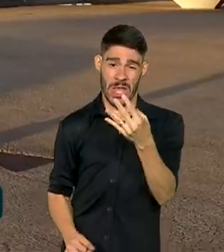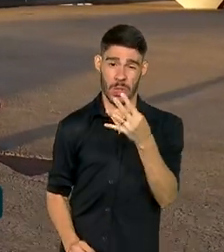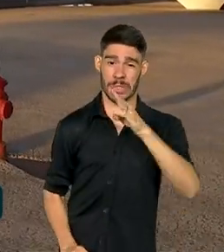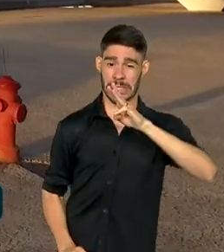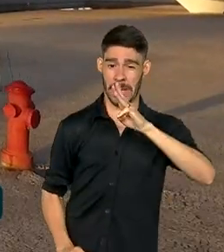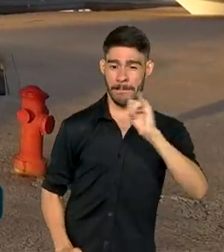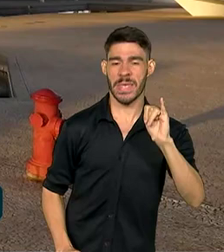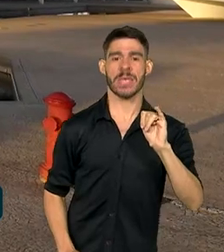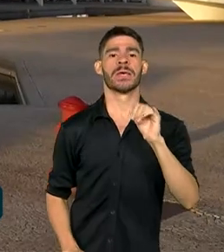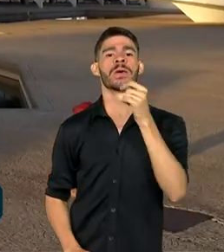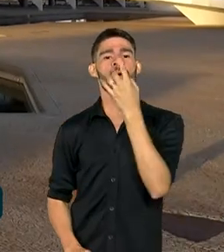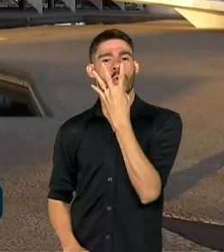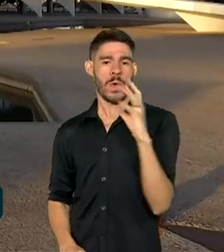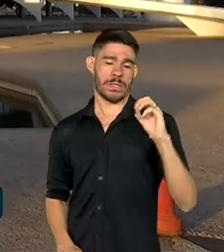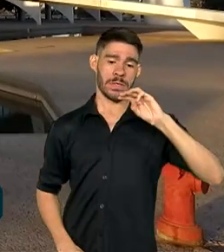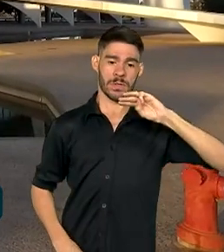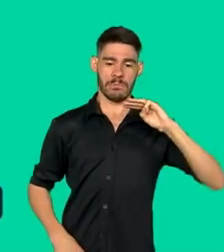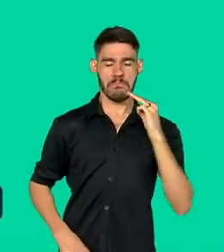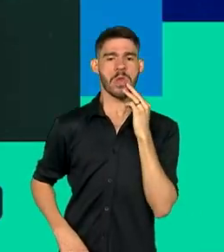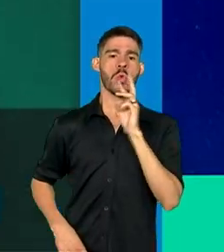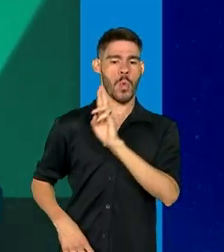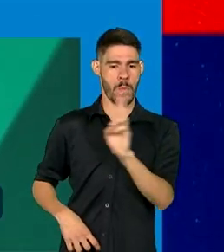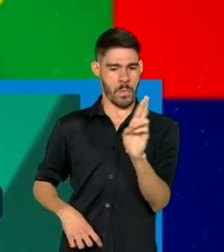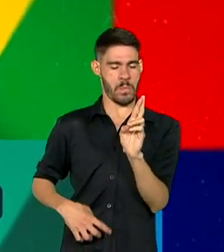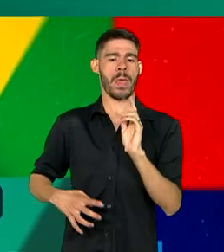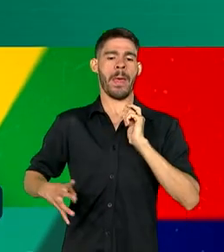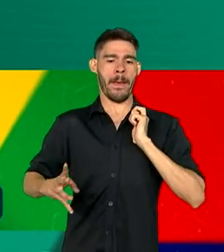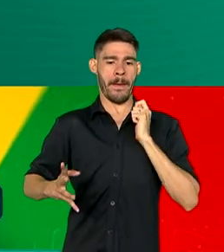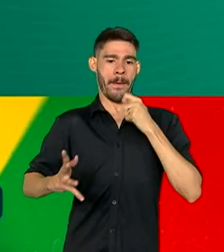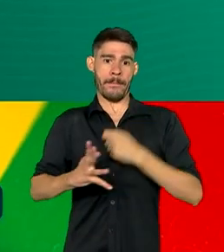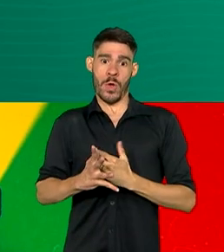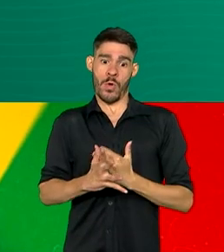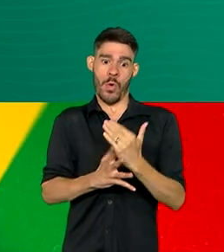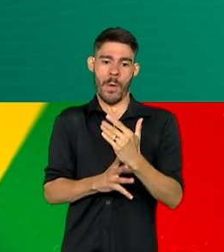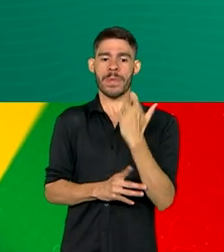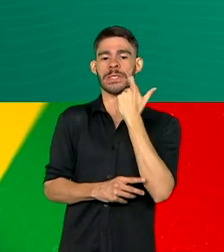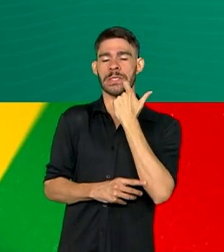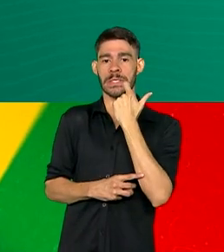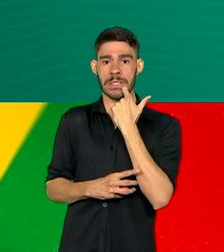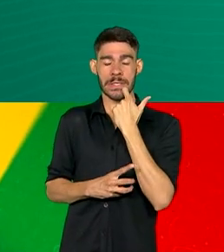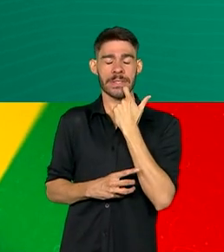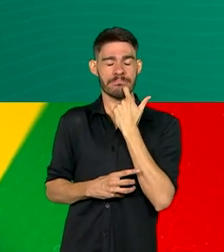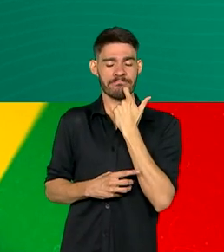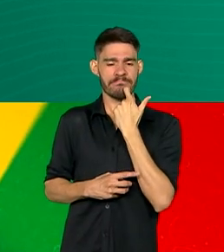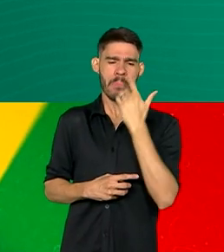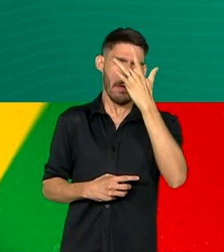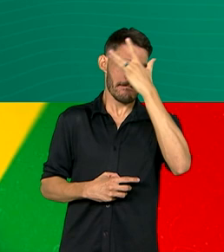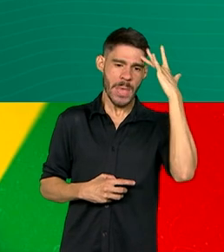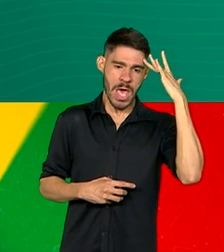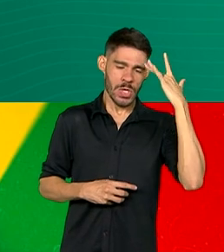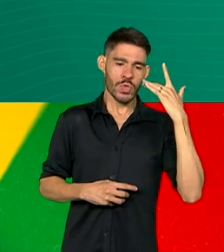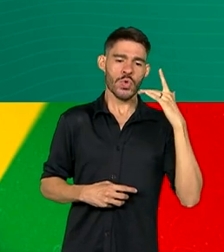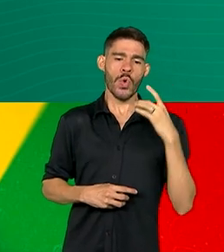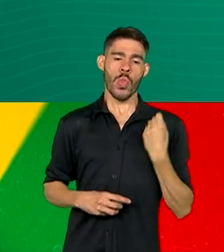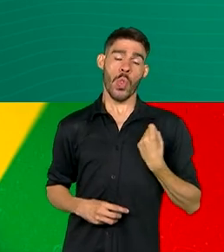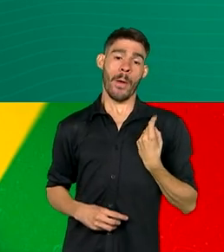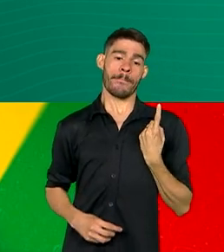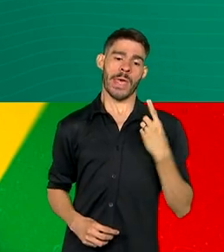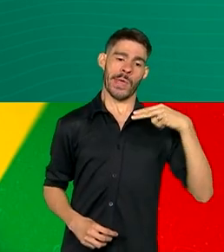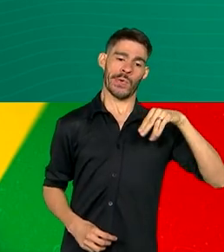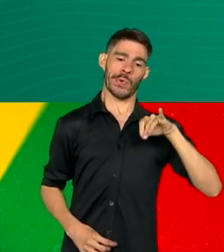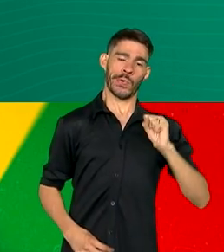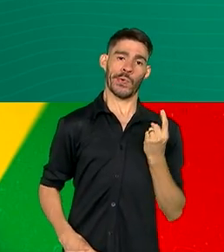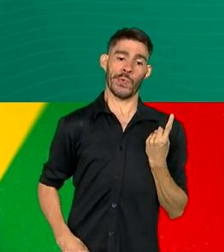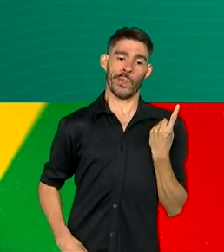e 400 milhões de reais. Os pagamentos começaram nesta sexta-feira para beneficiários com o 1 do NIS,